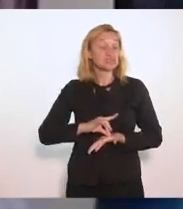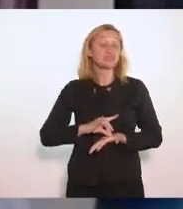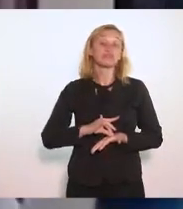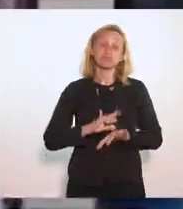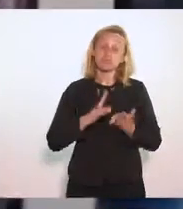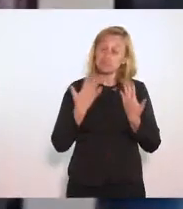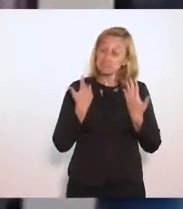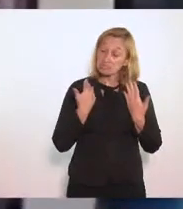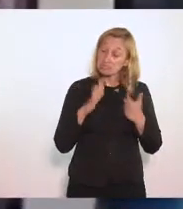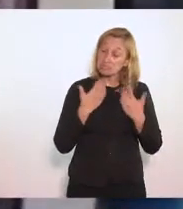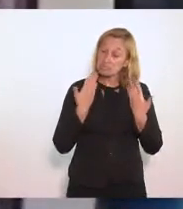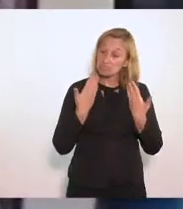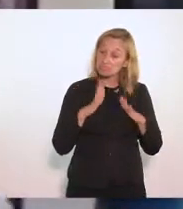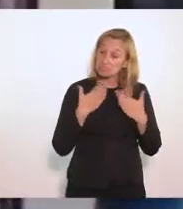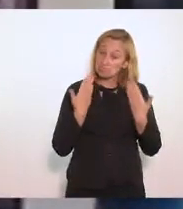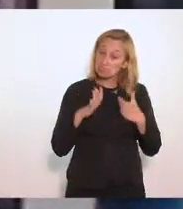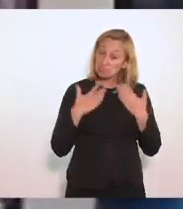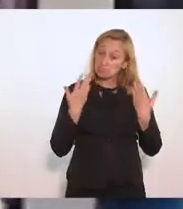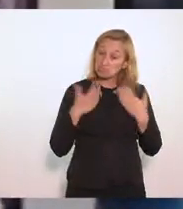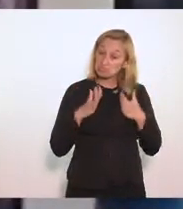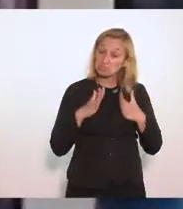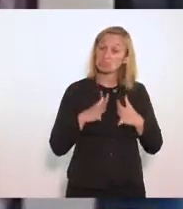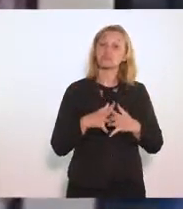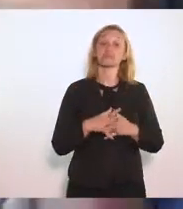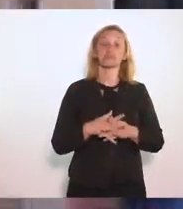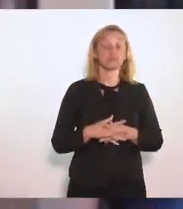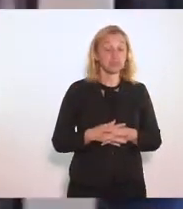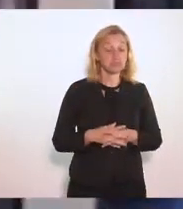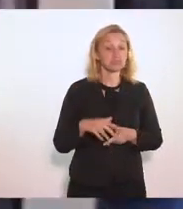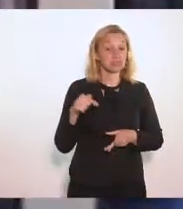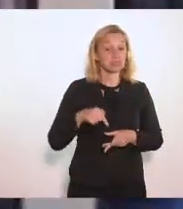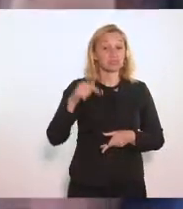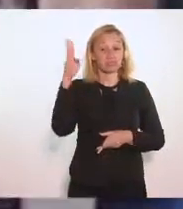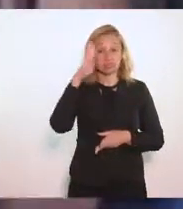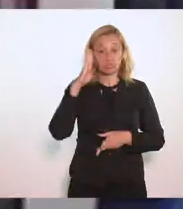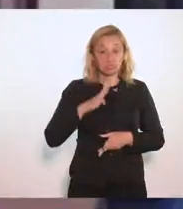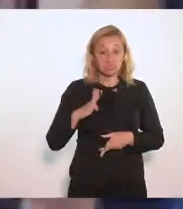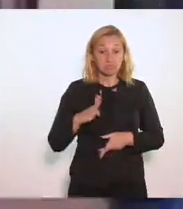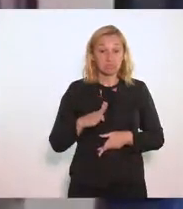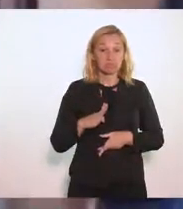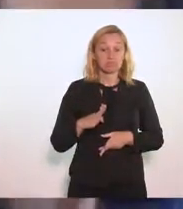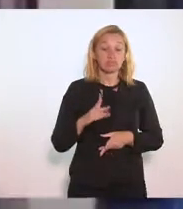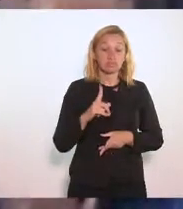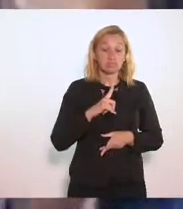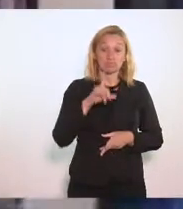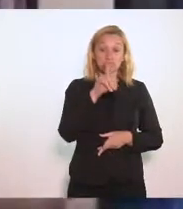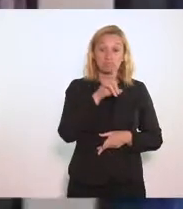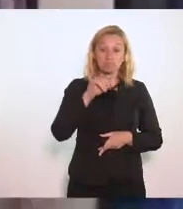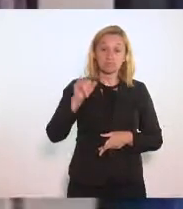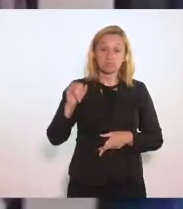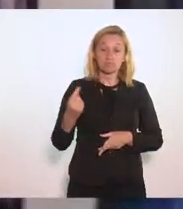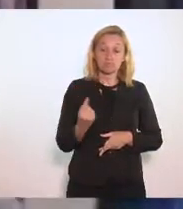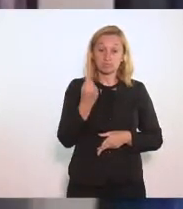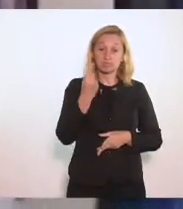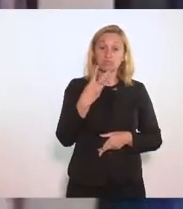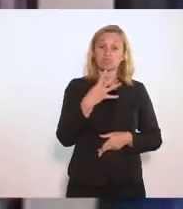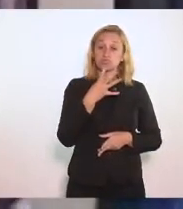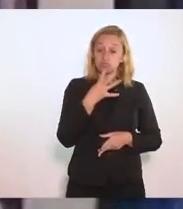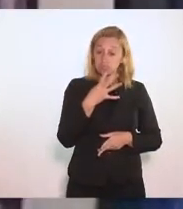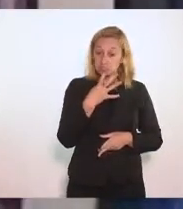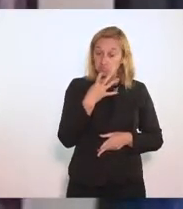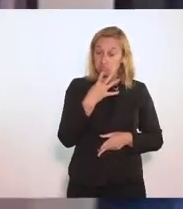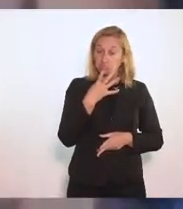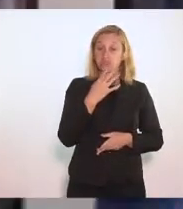Louvável E tem Este Brasil Vai ter um dia Que se reconheça Que